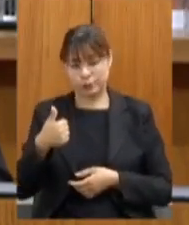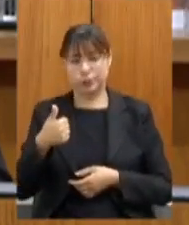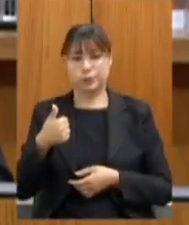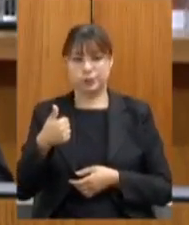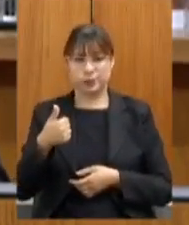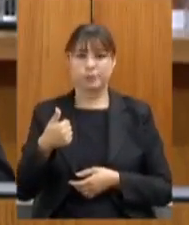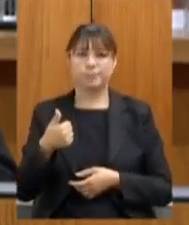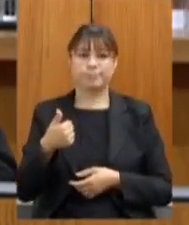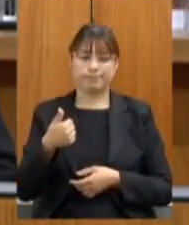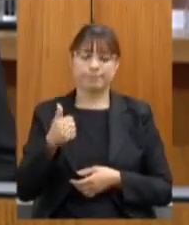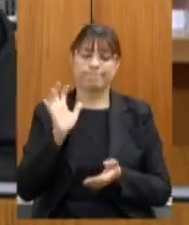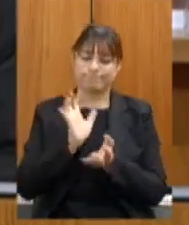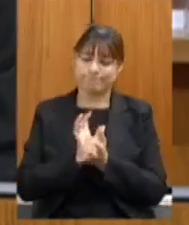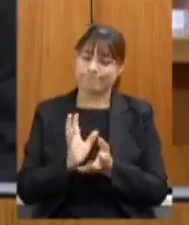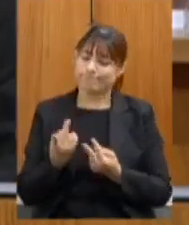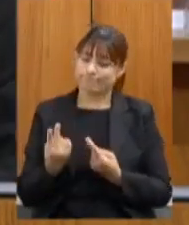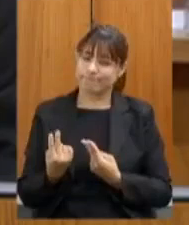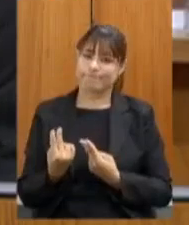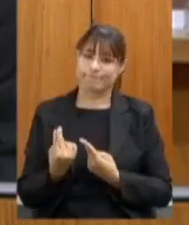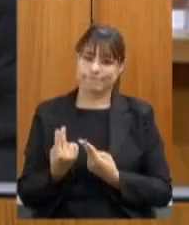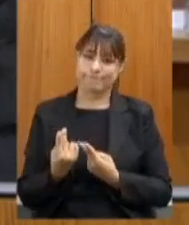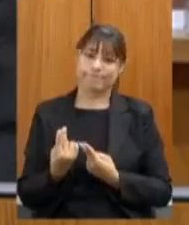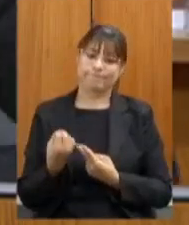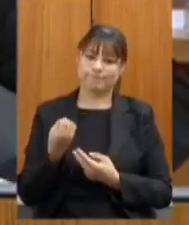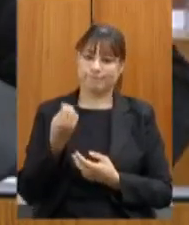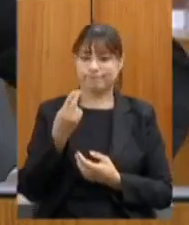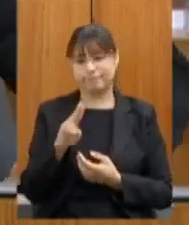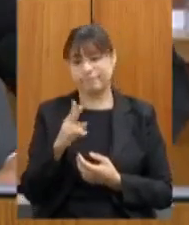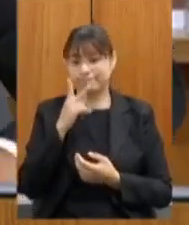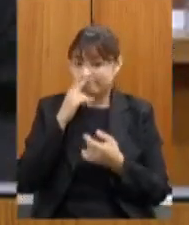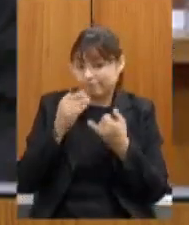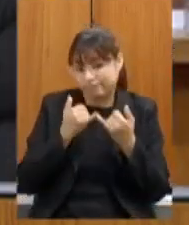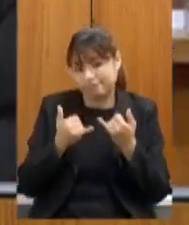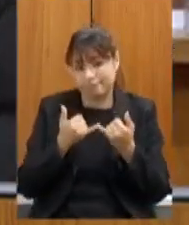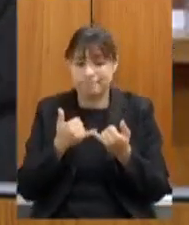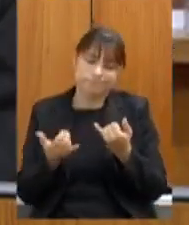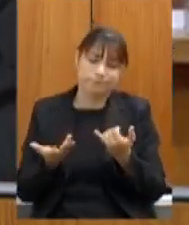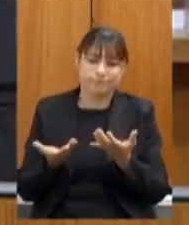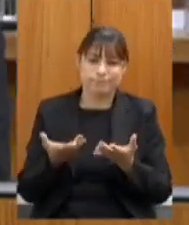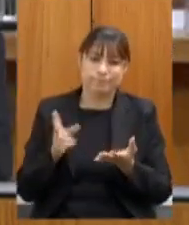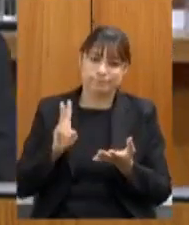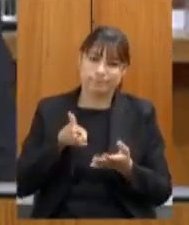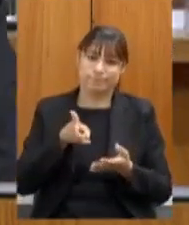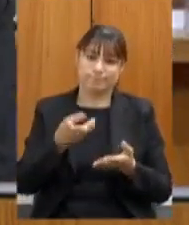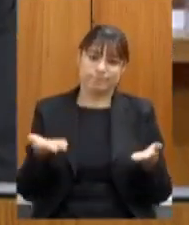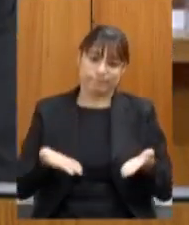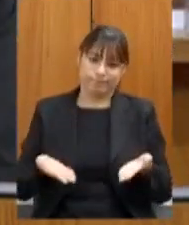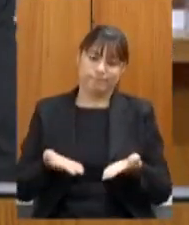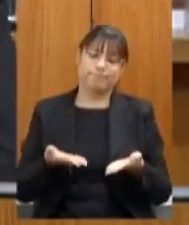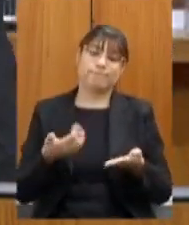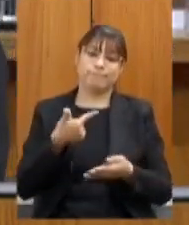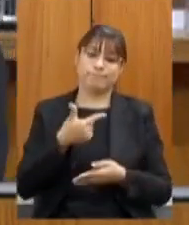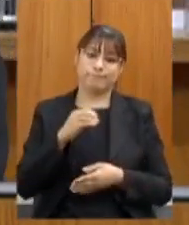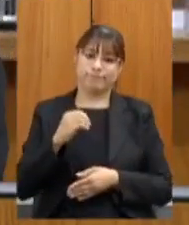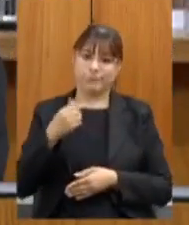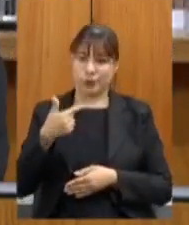com esta situação ou com a situação semelhante a esta vivida em 2020